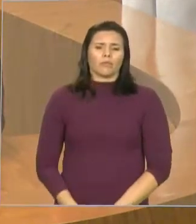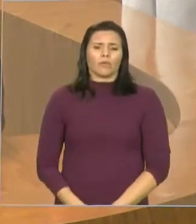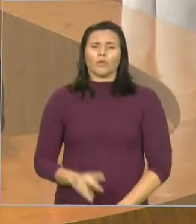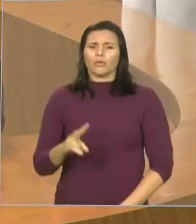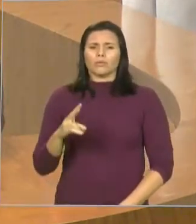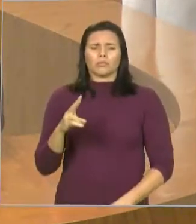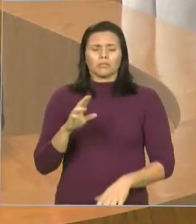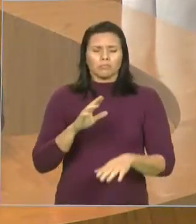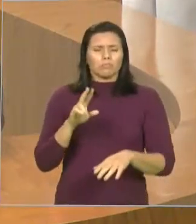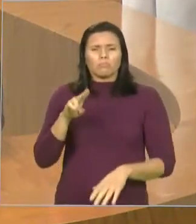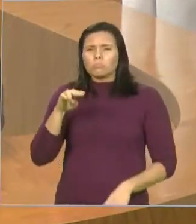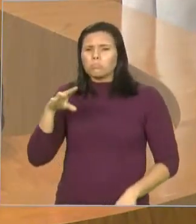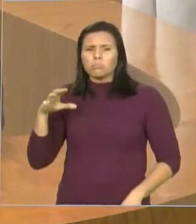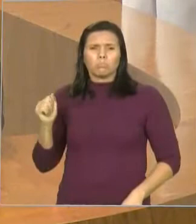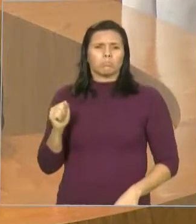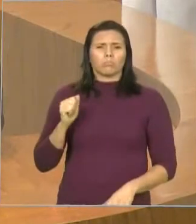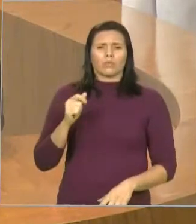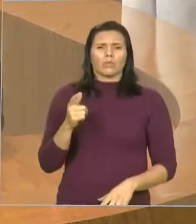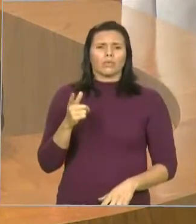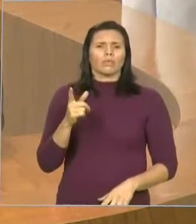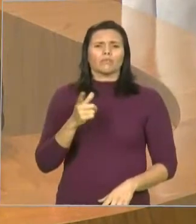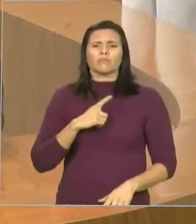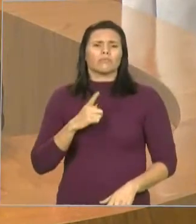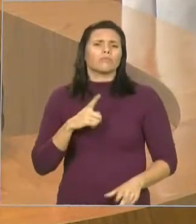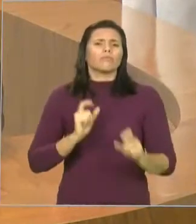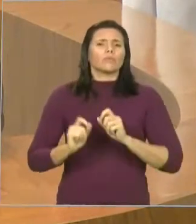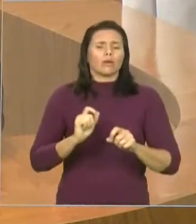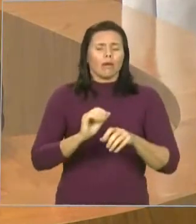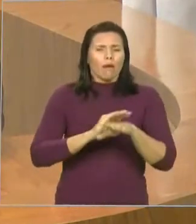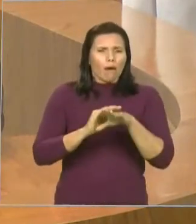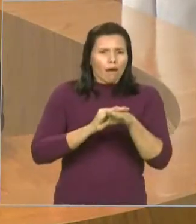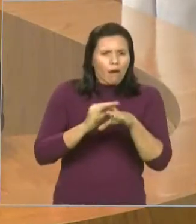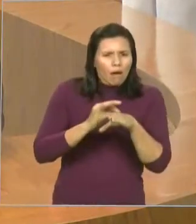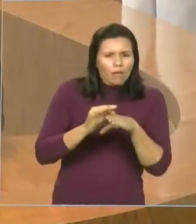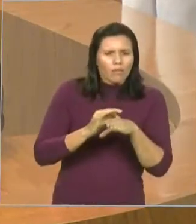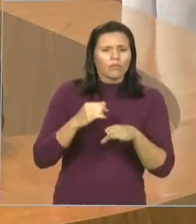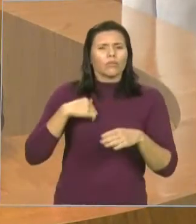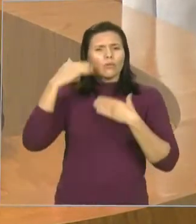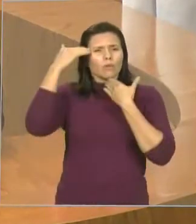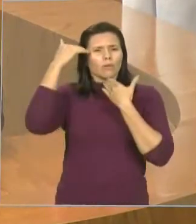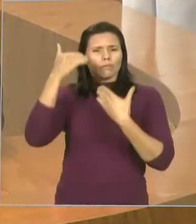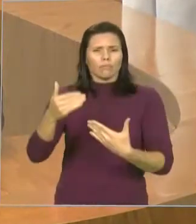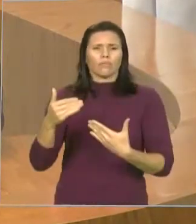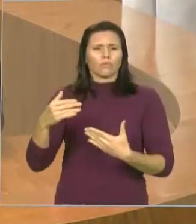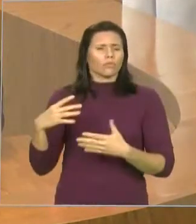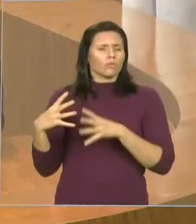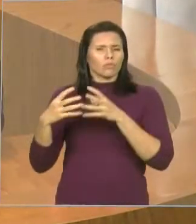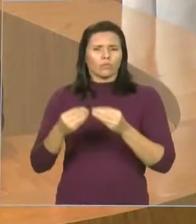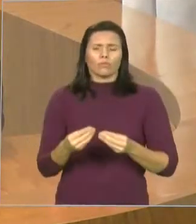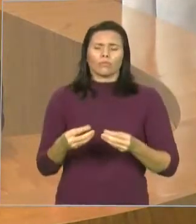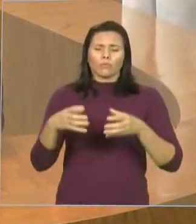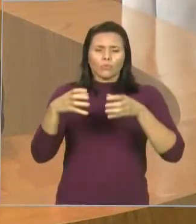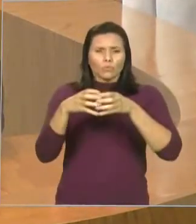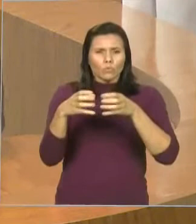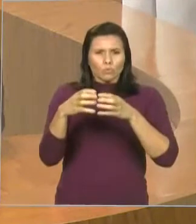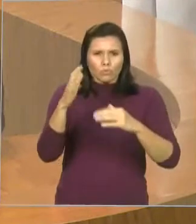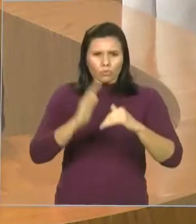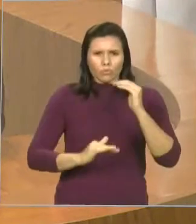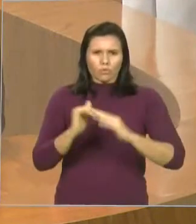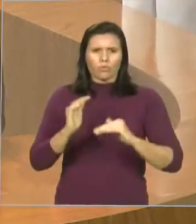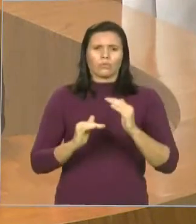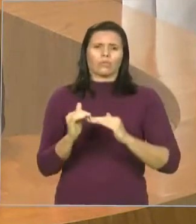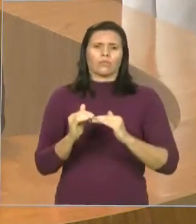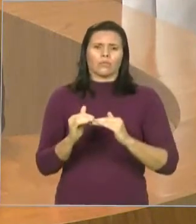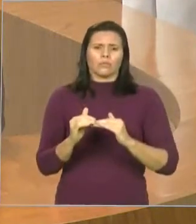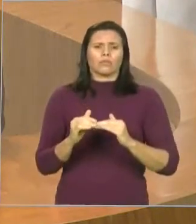nenhum benefício e quero agradecer pela conjuntura do grupo em abraçar também o desafio